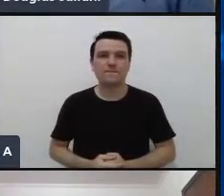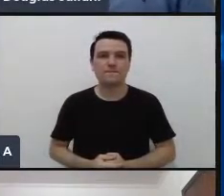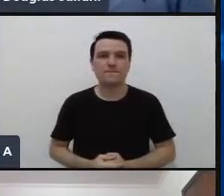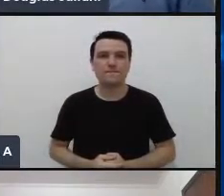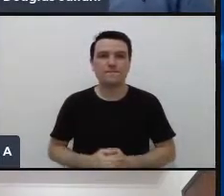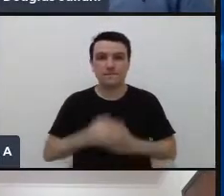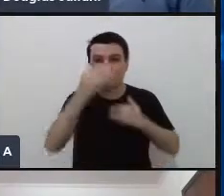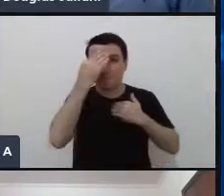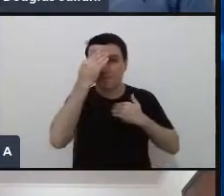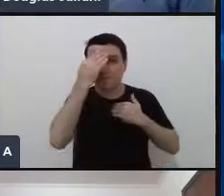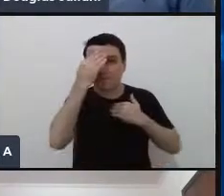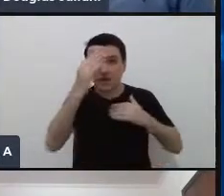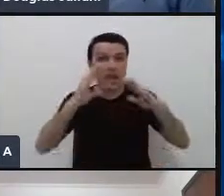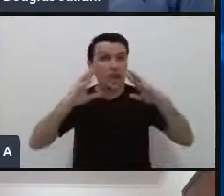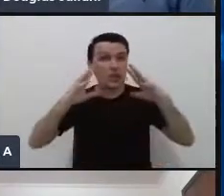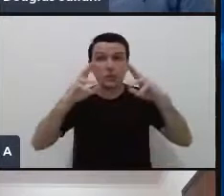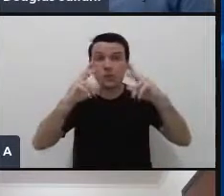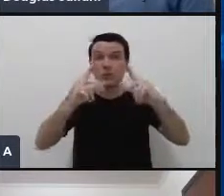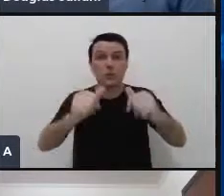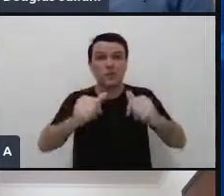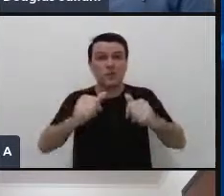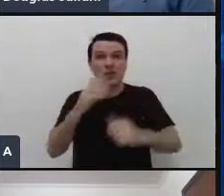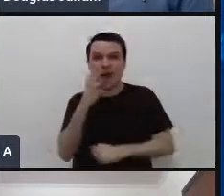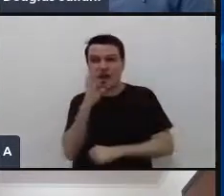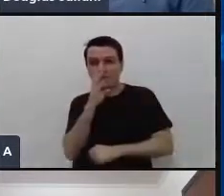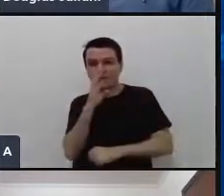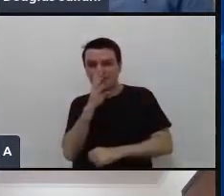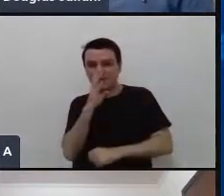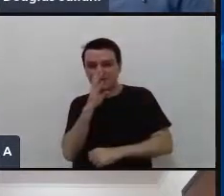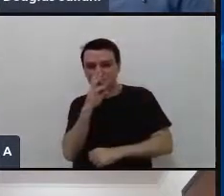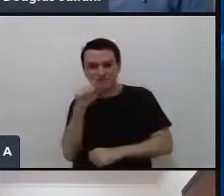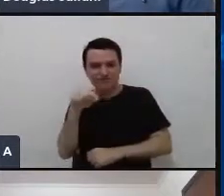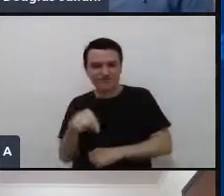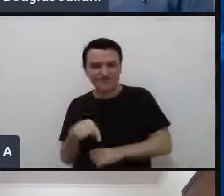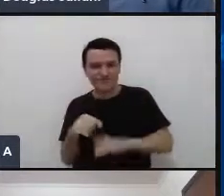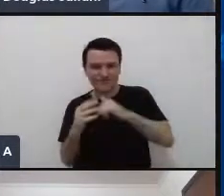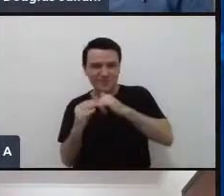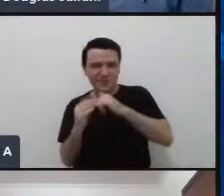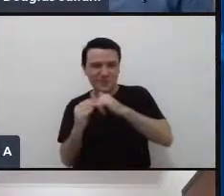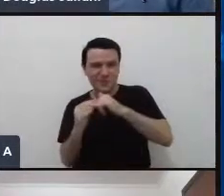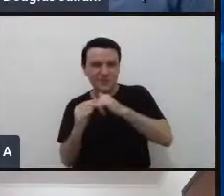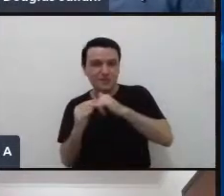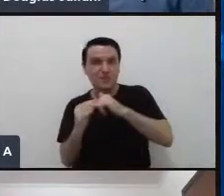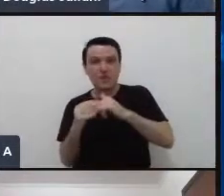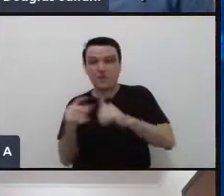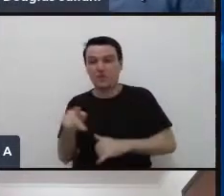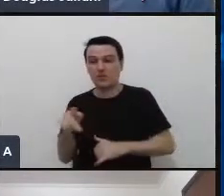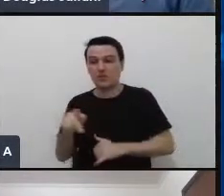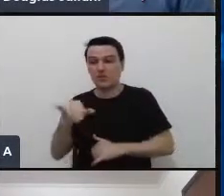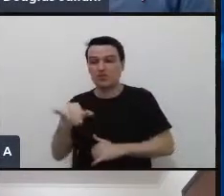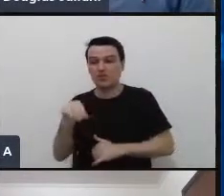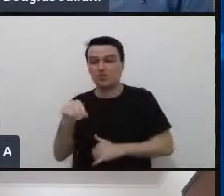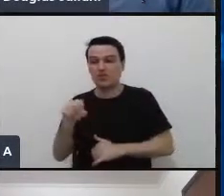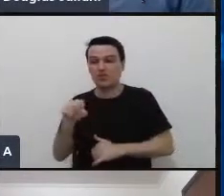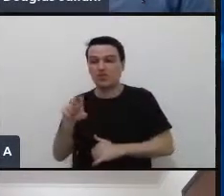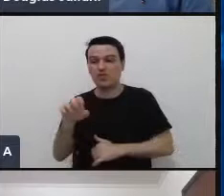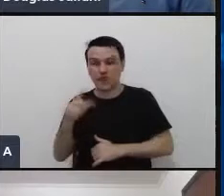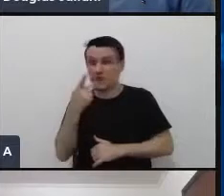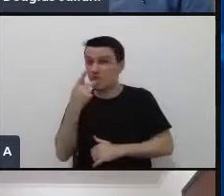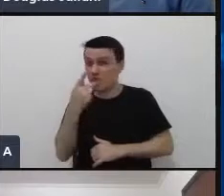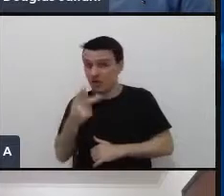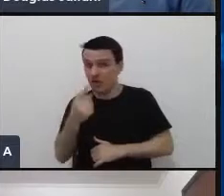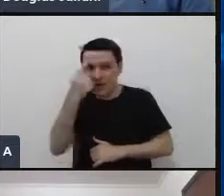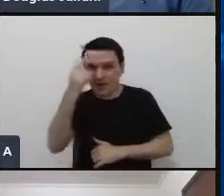Obrigada então a todos que nos acompanharam aqui a nossa transmissão pelo youtube como o professor Josué já falou lembrando que a partir